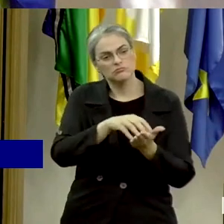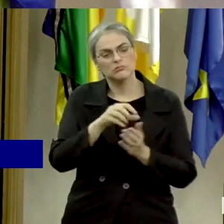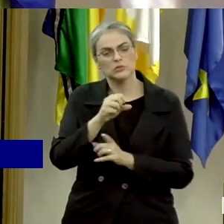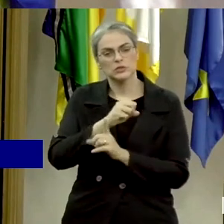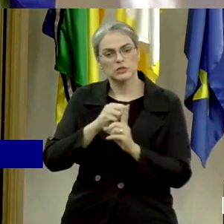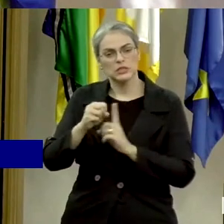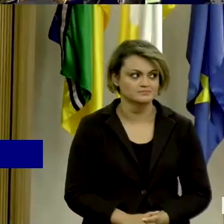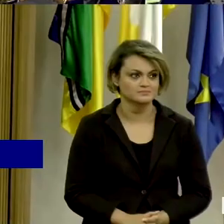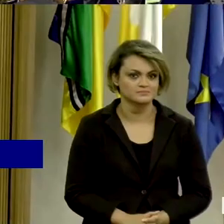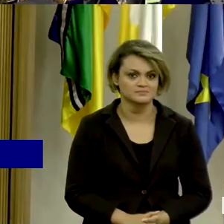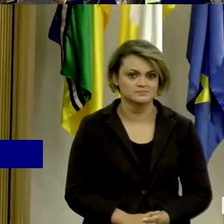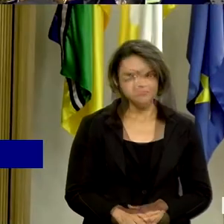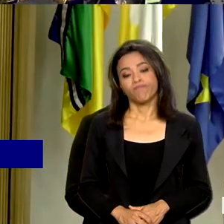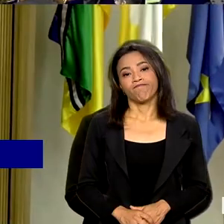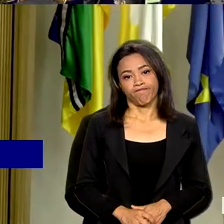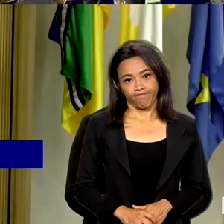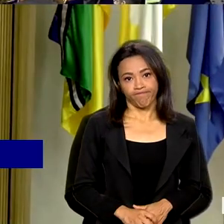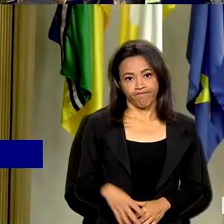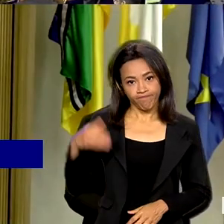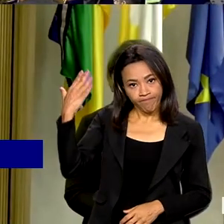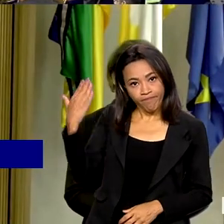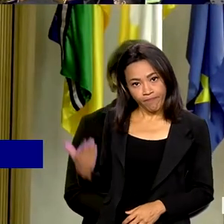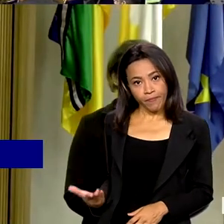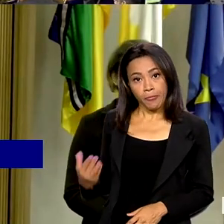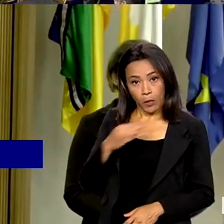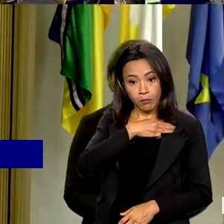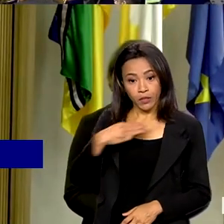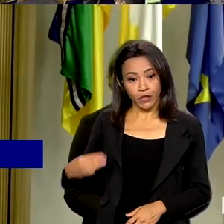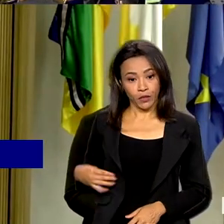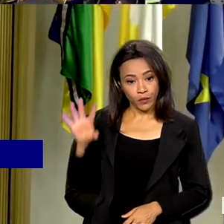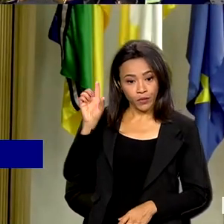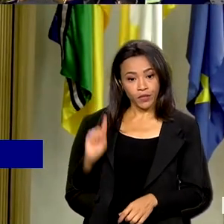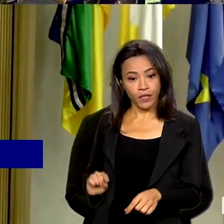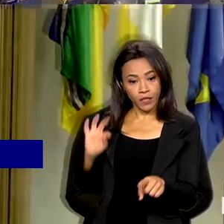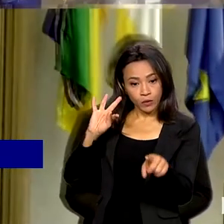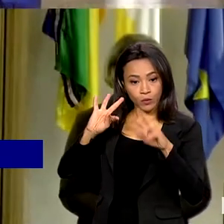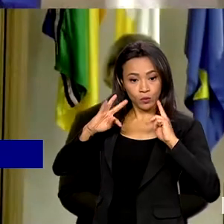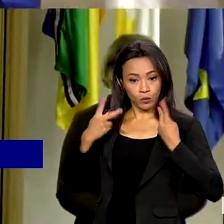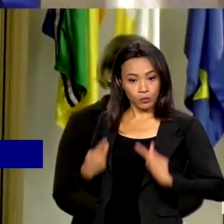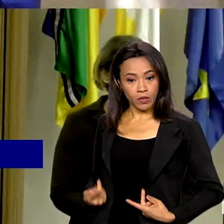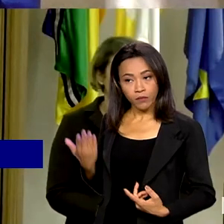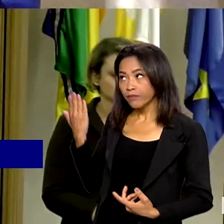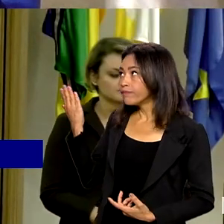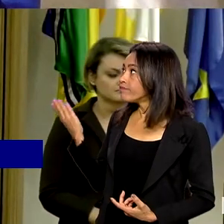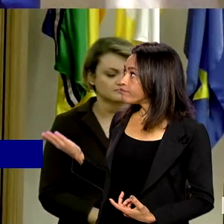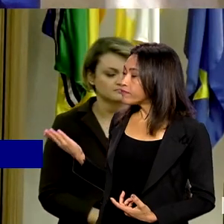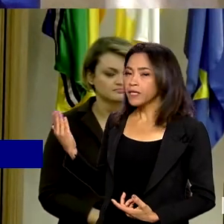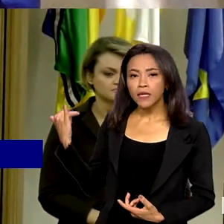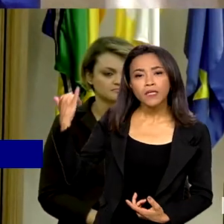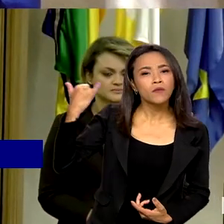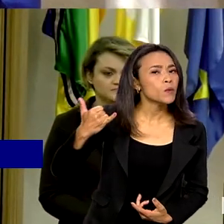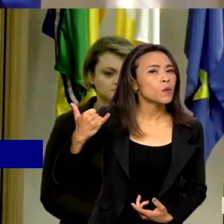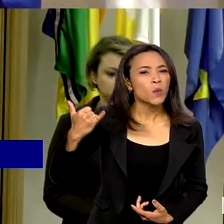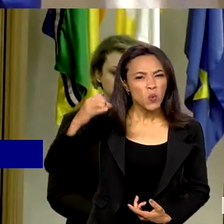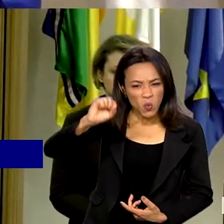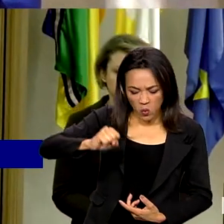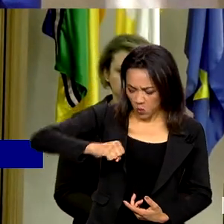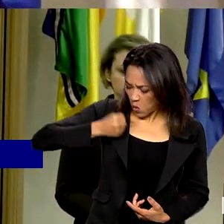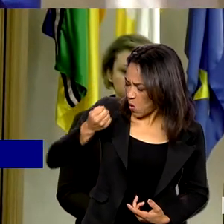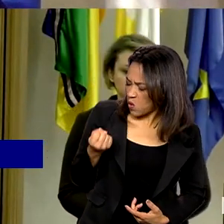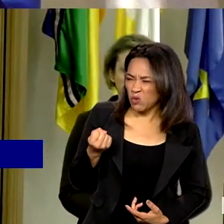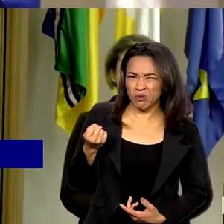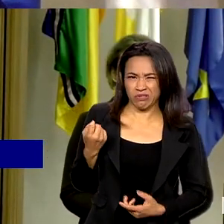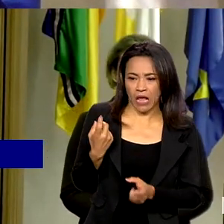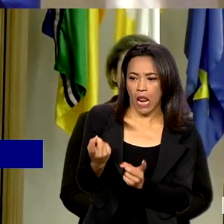vieram aqui. Segundo o ministro dos Direitos Humanos e Cidadania, Silvio de Almeida, o ódio é uma mercadoria